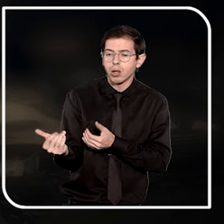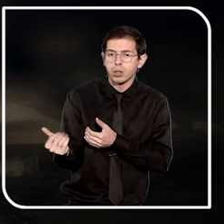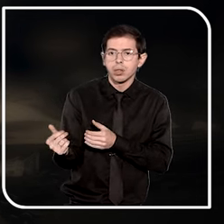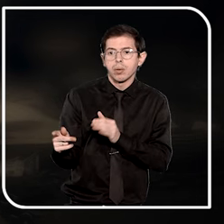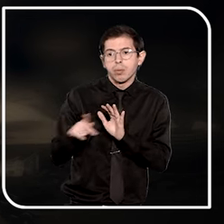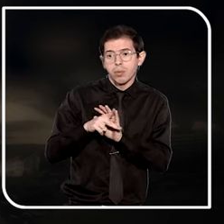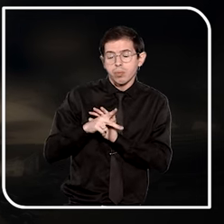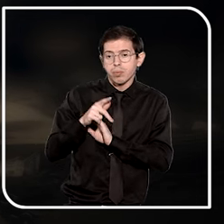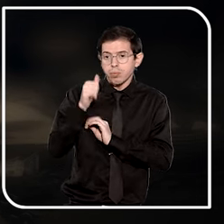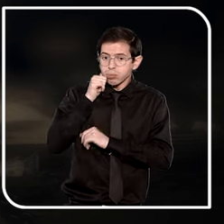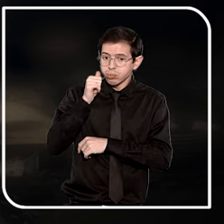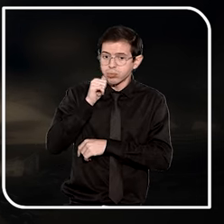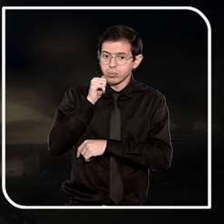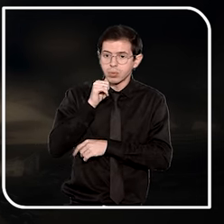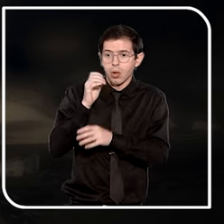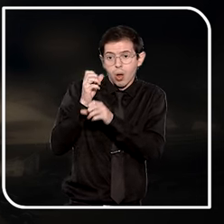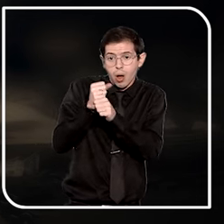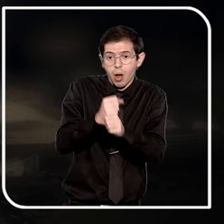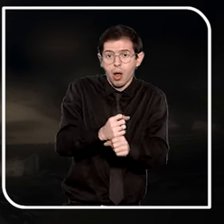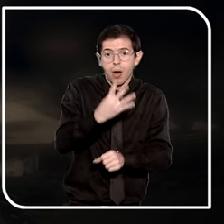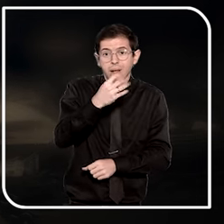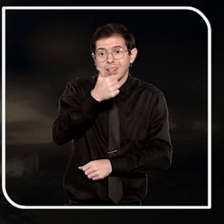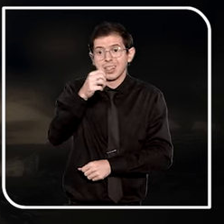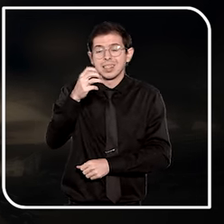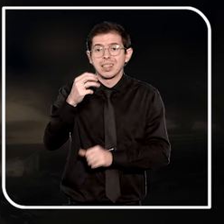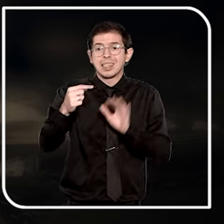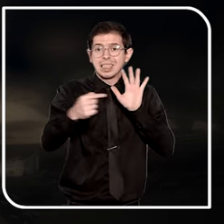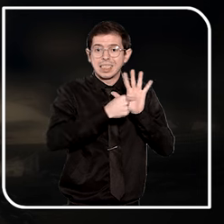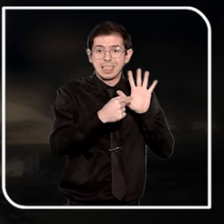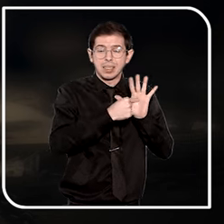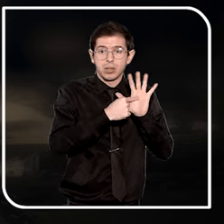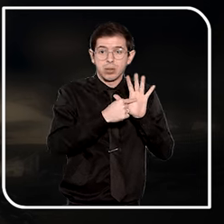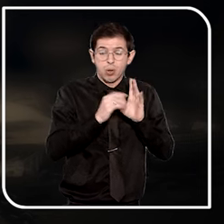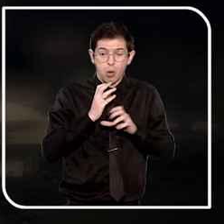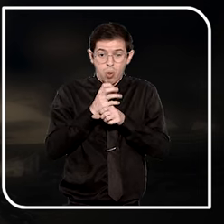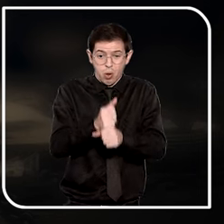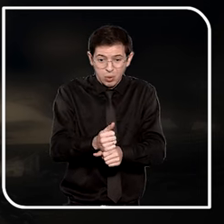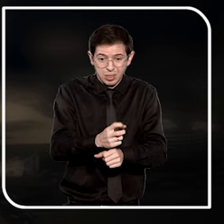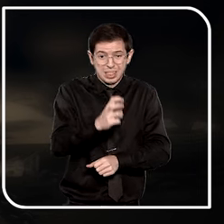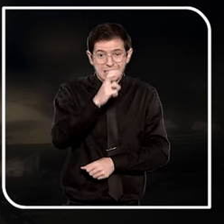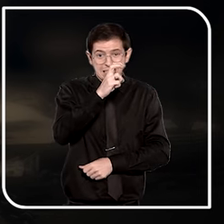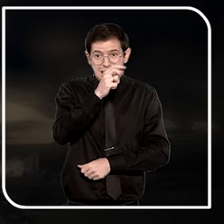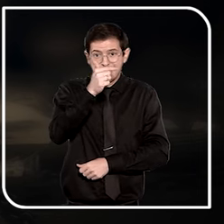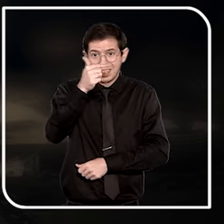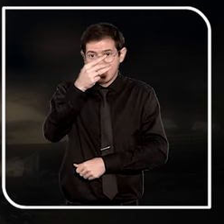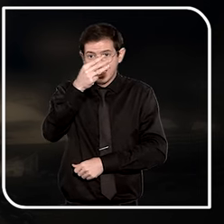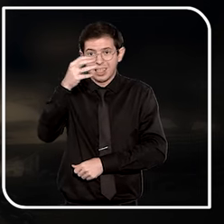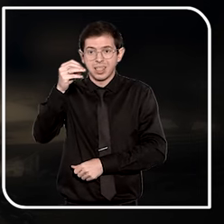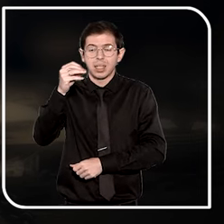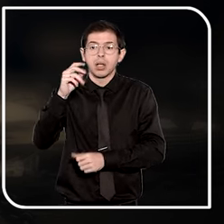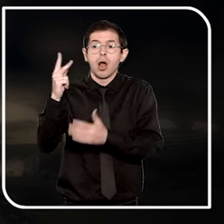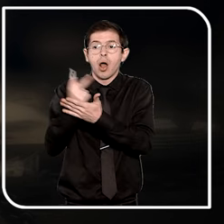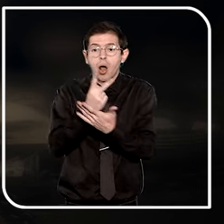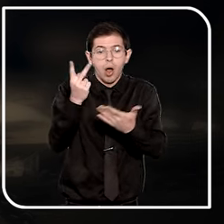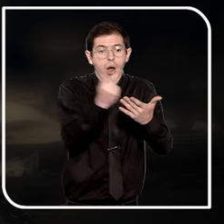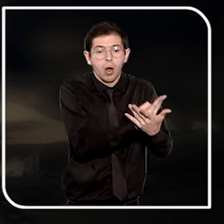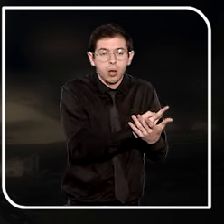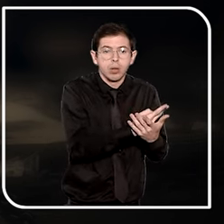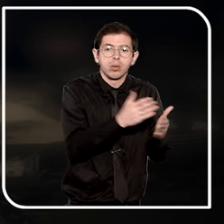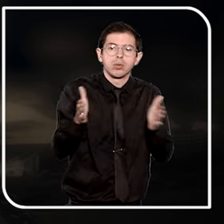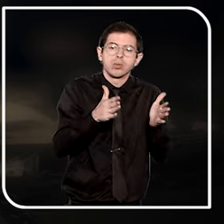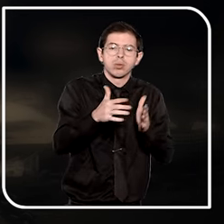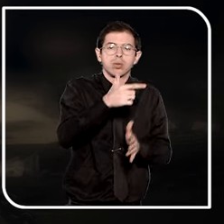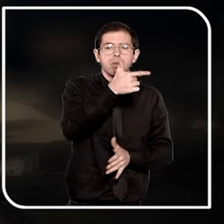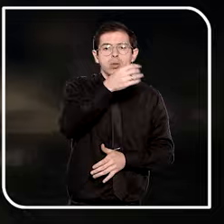somando 415 denúncias de um total de 537 ocorrências entre 2021 e